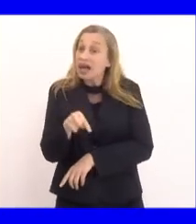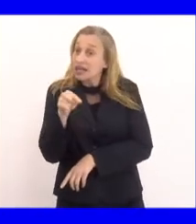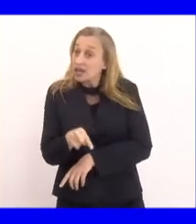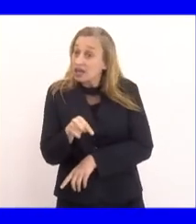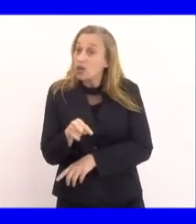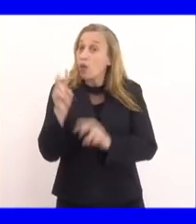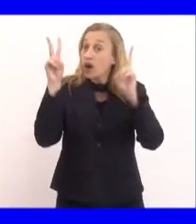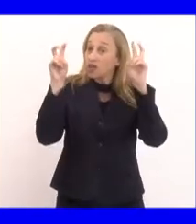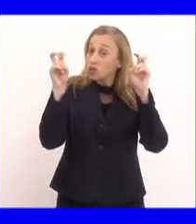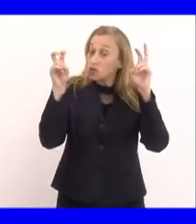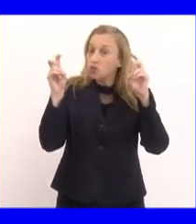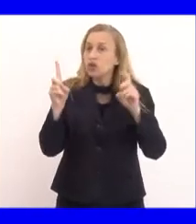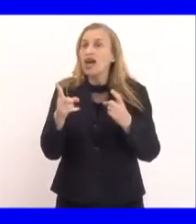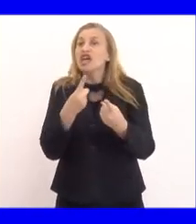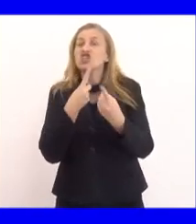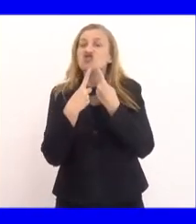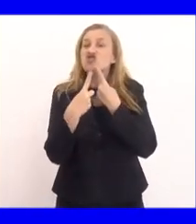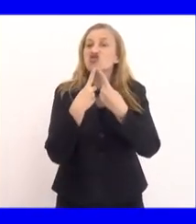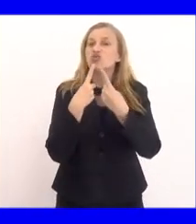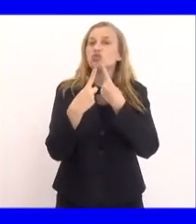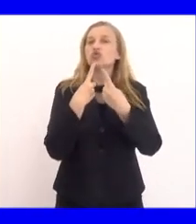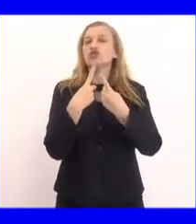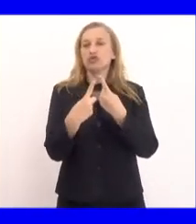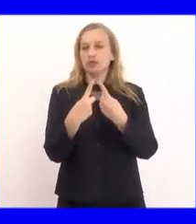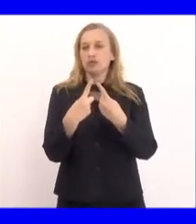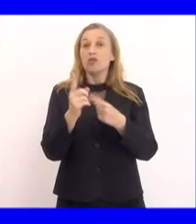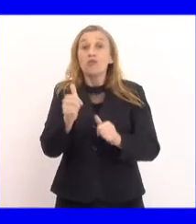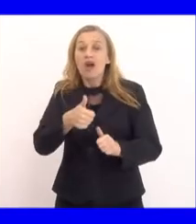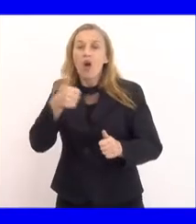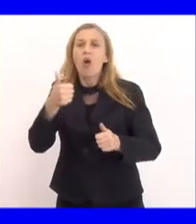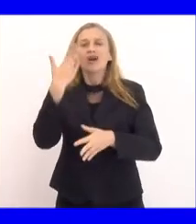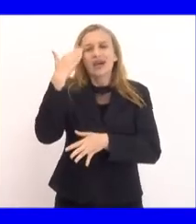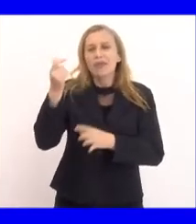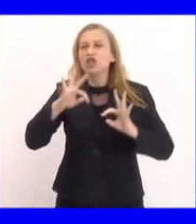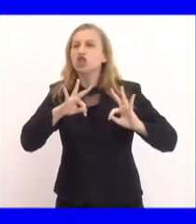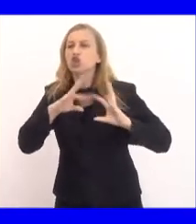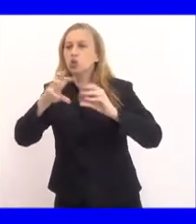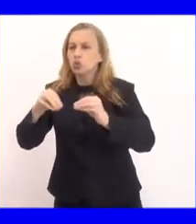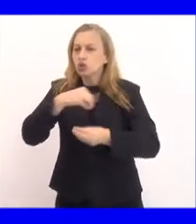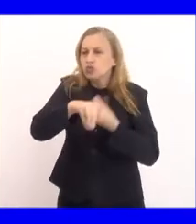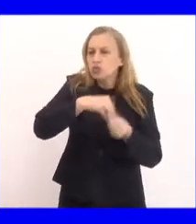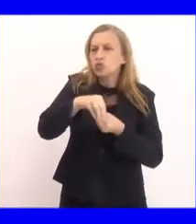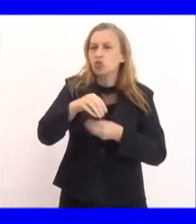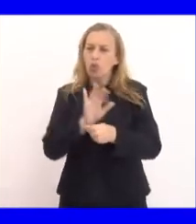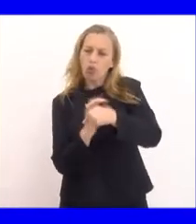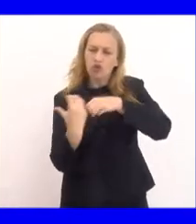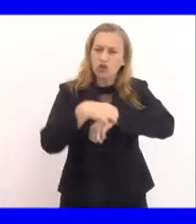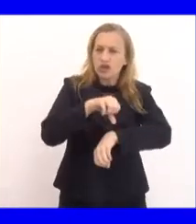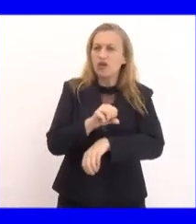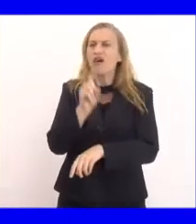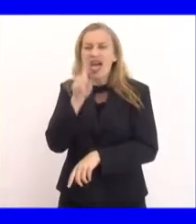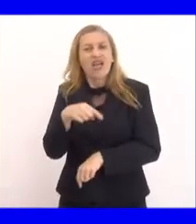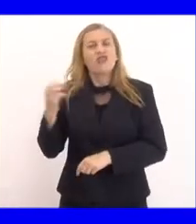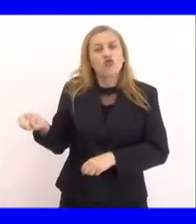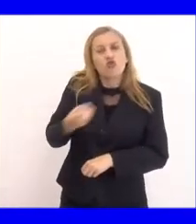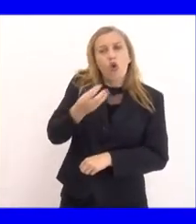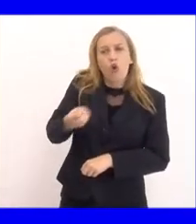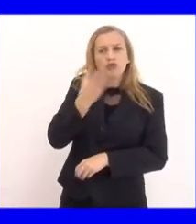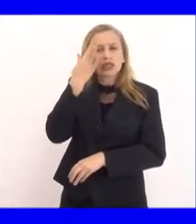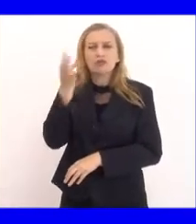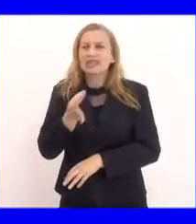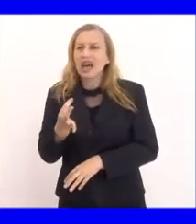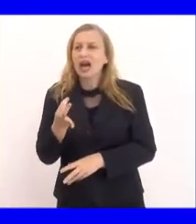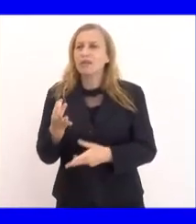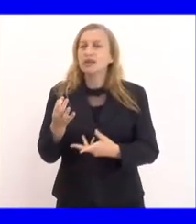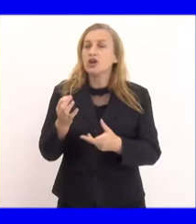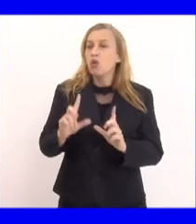A questão aqui é a gente discutir, tá? Porque a gente sabe que tudo que envolve a Covid-19 é muito novo. Não